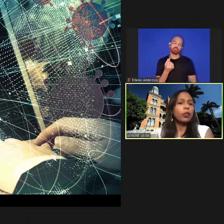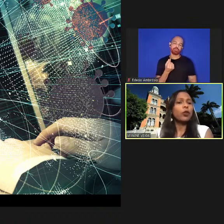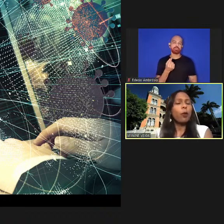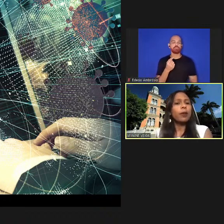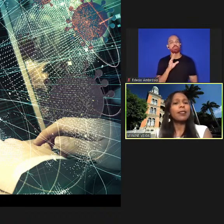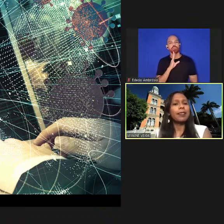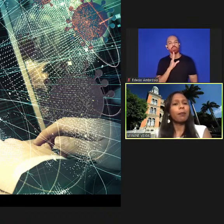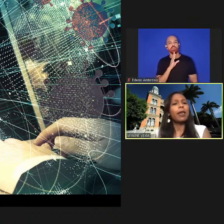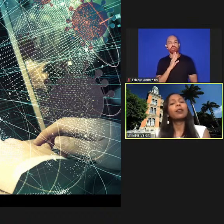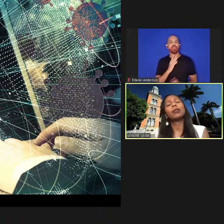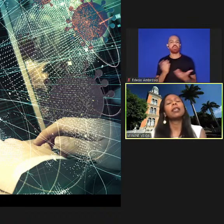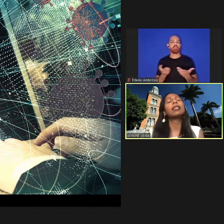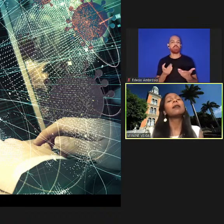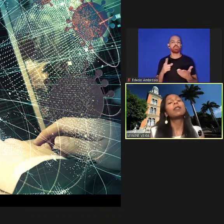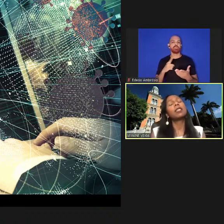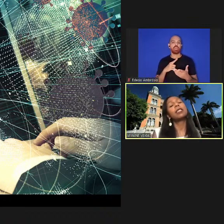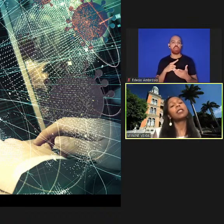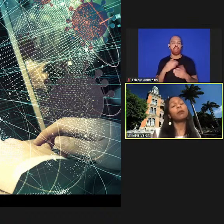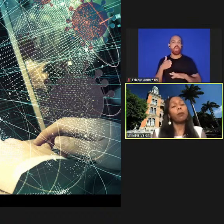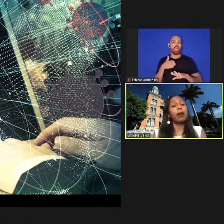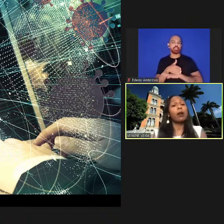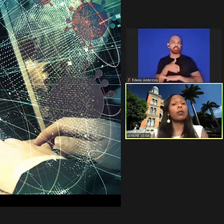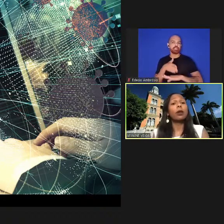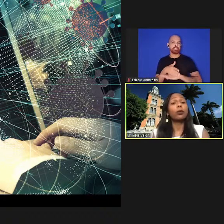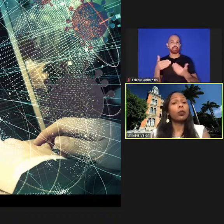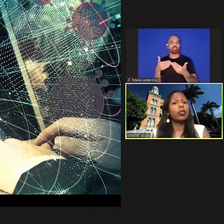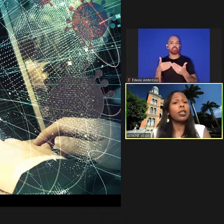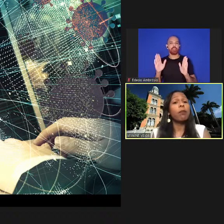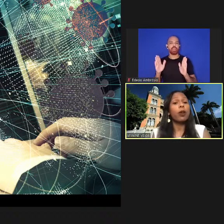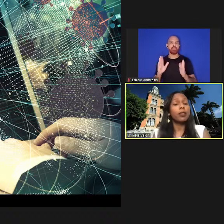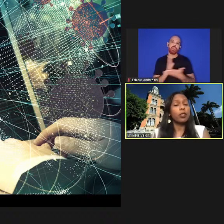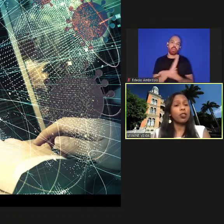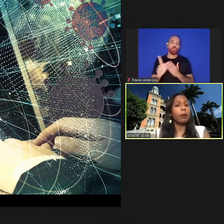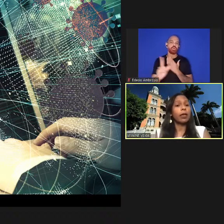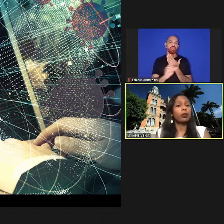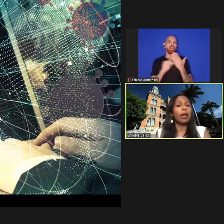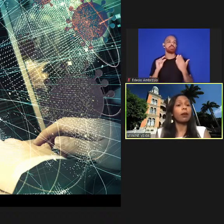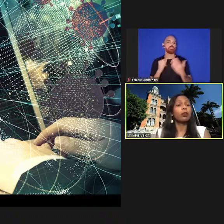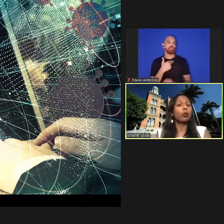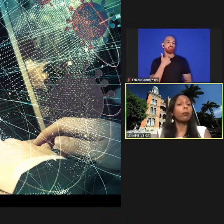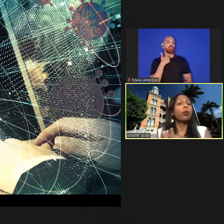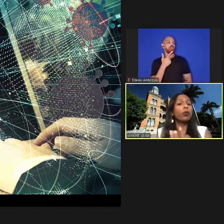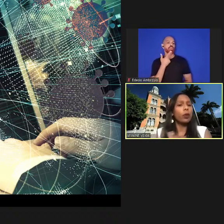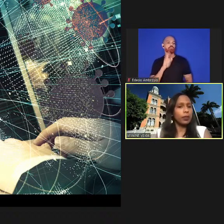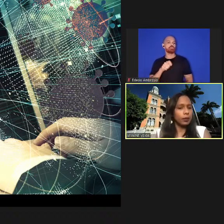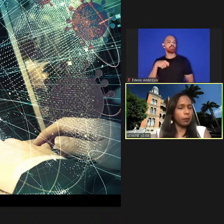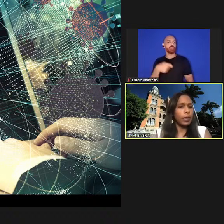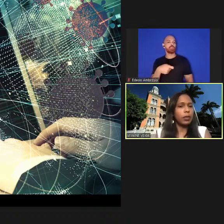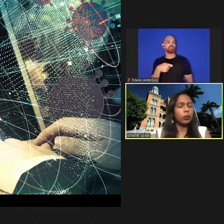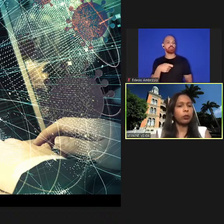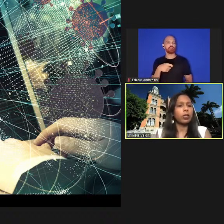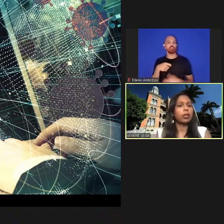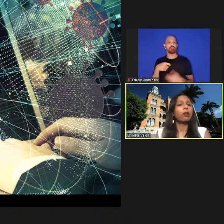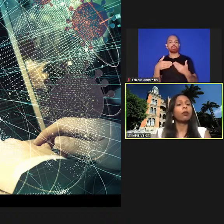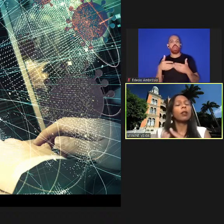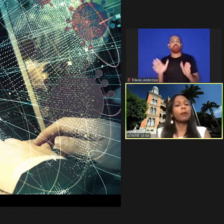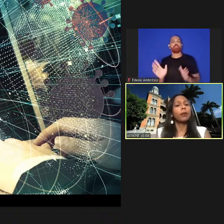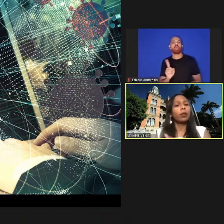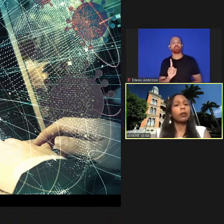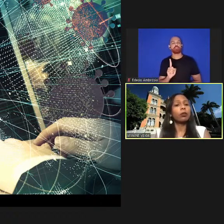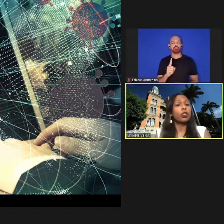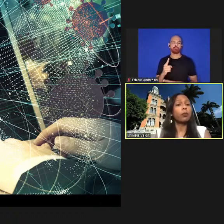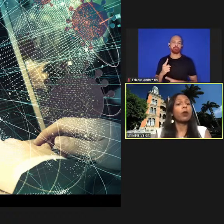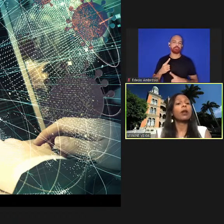atualmente como acesso aberto que para alguns autores nem pode ser chamado do puro acesso aberto porque não